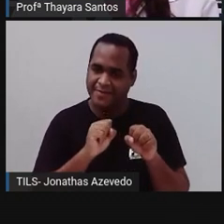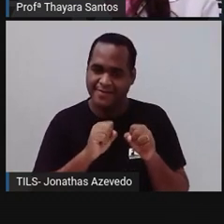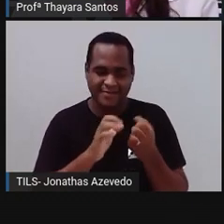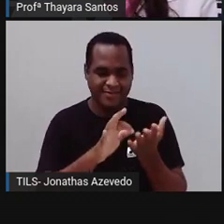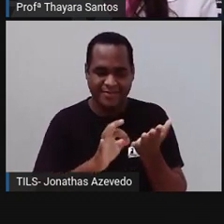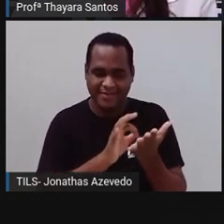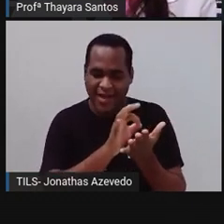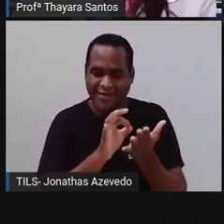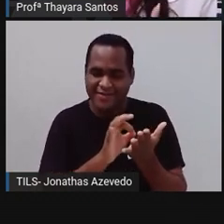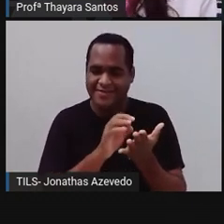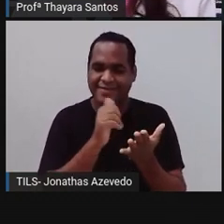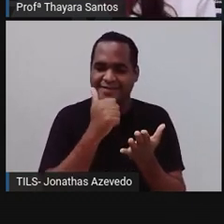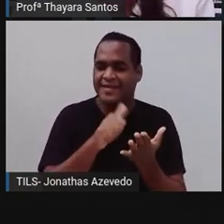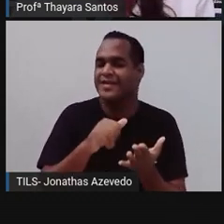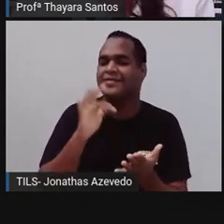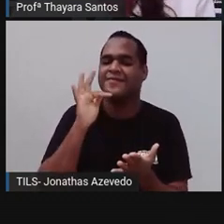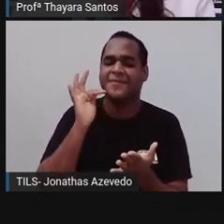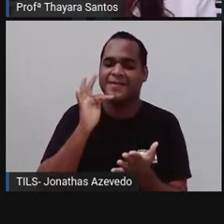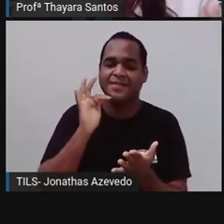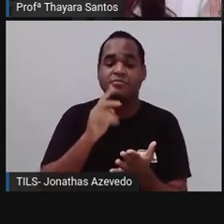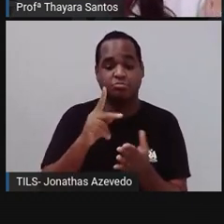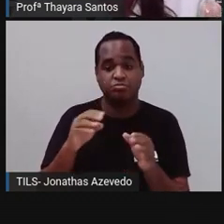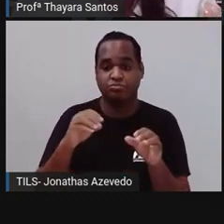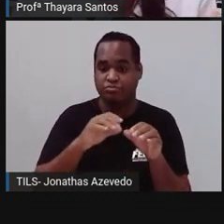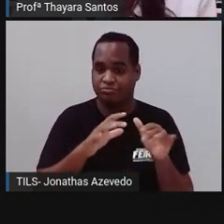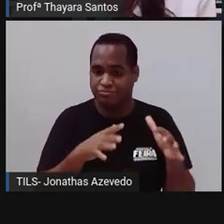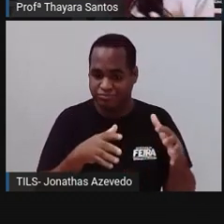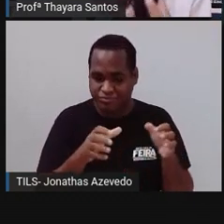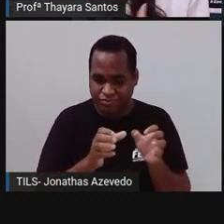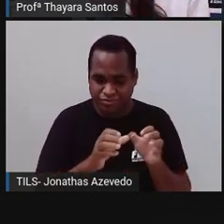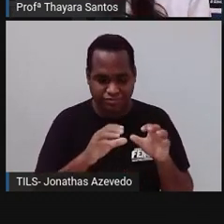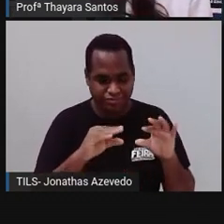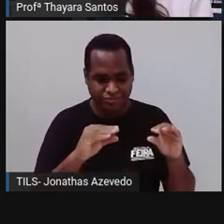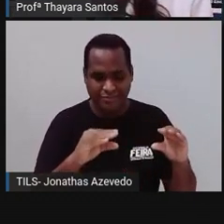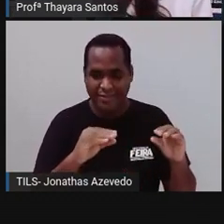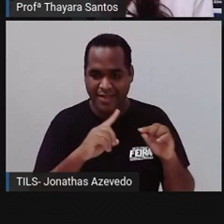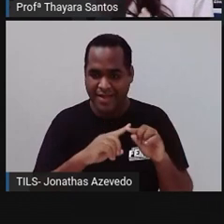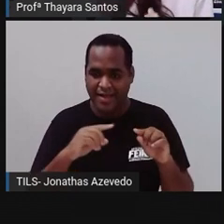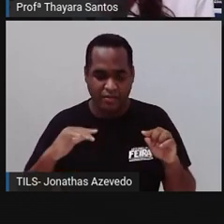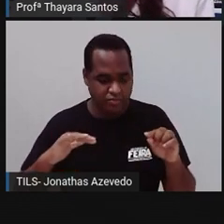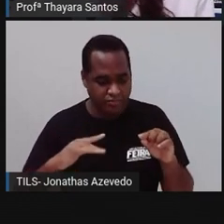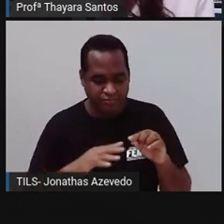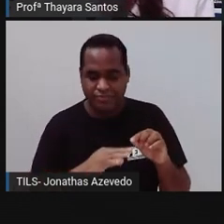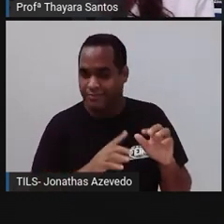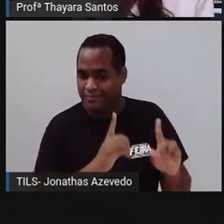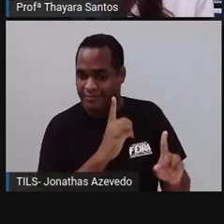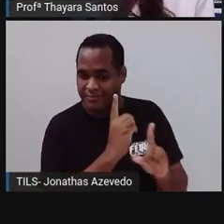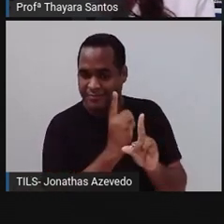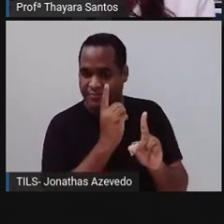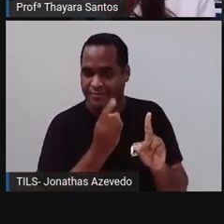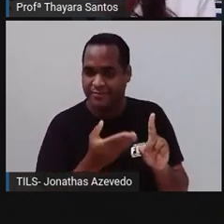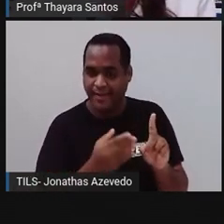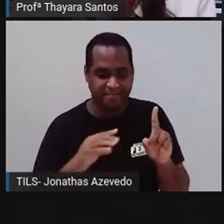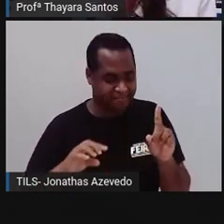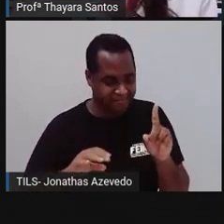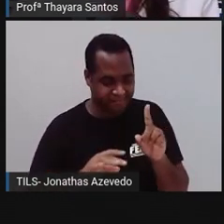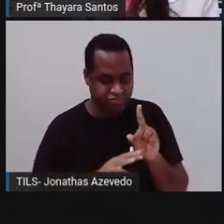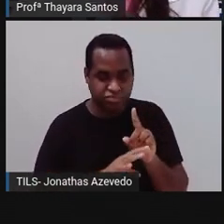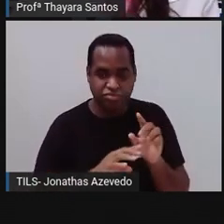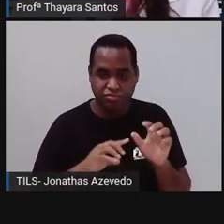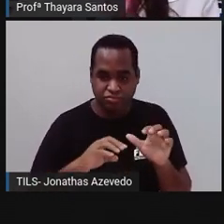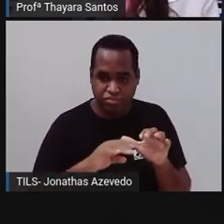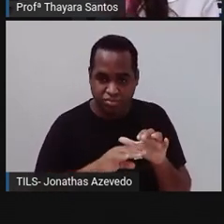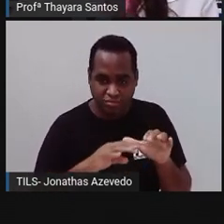reprodutiva feminina de uma outra esponja. E se ele encontrar, ele vai fecundar ela. Quando essa célula reprodutiva